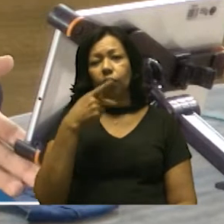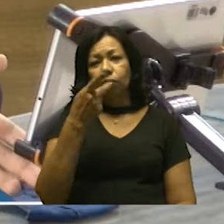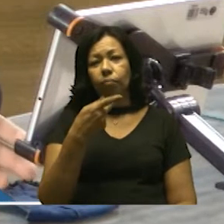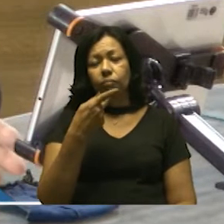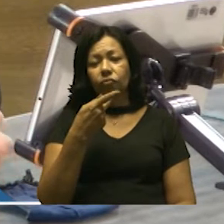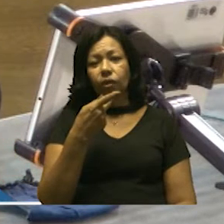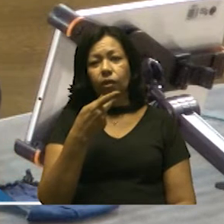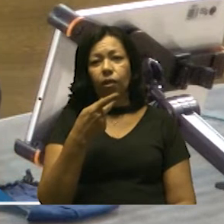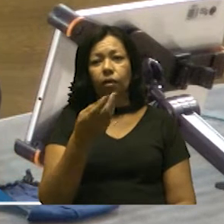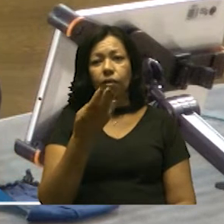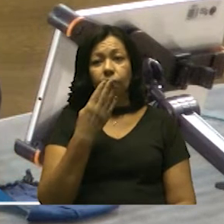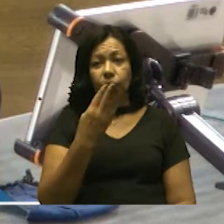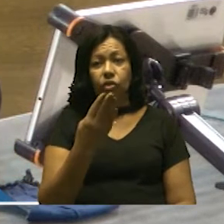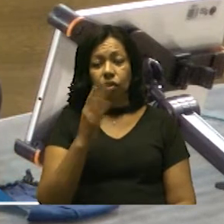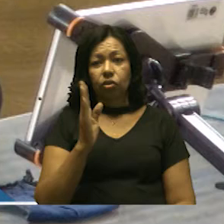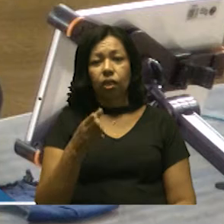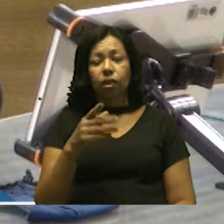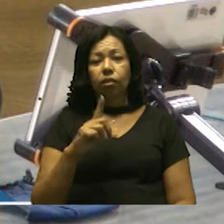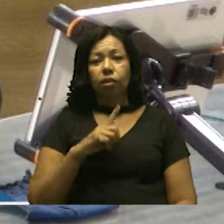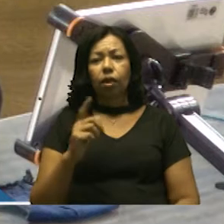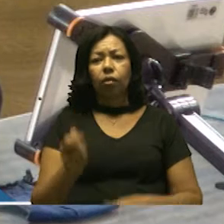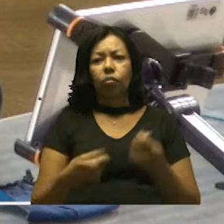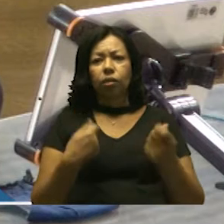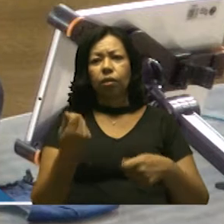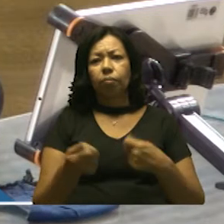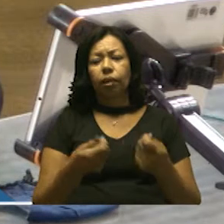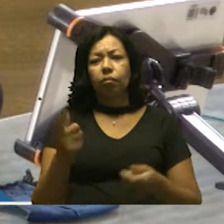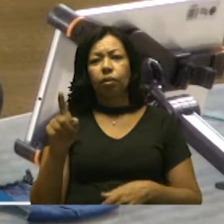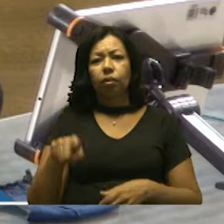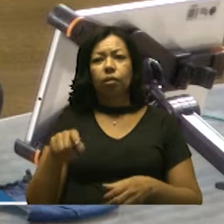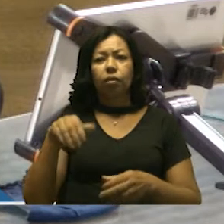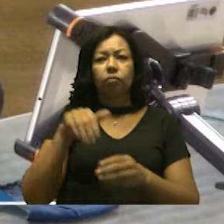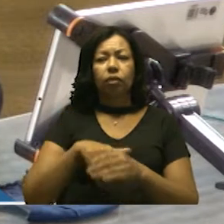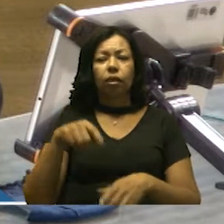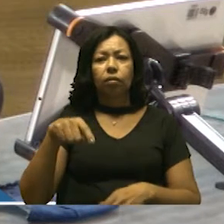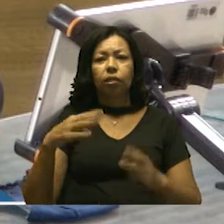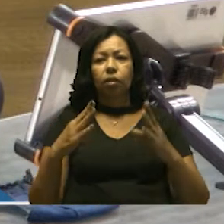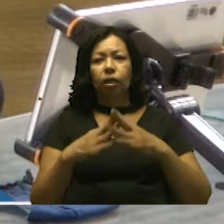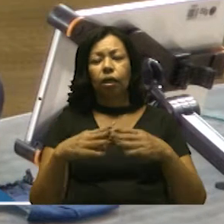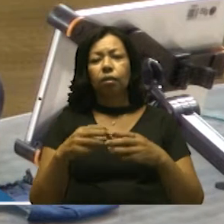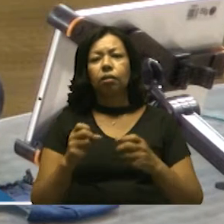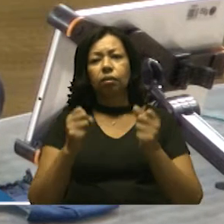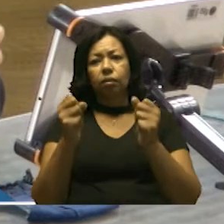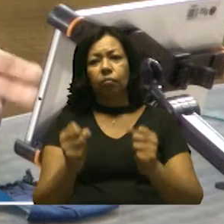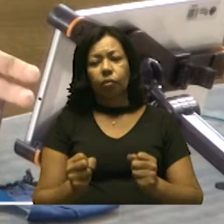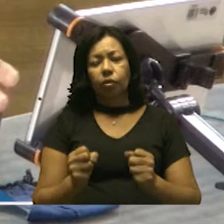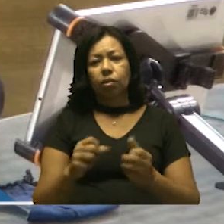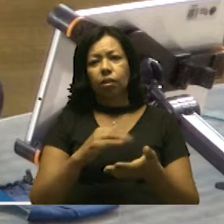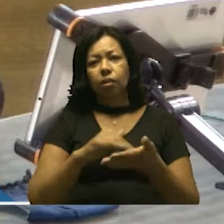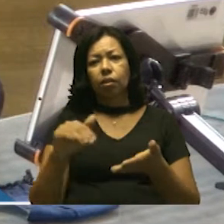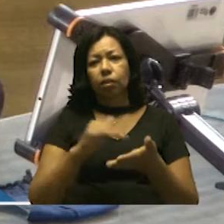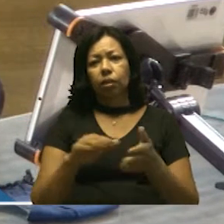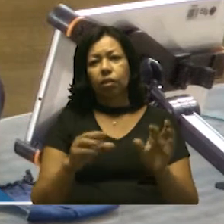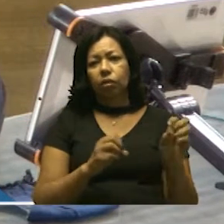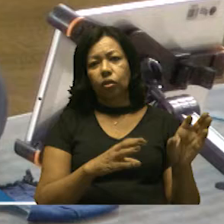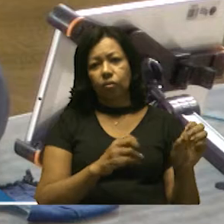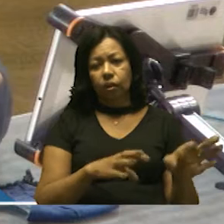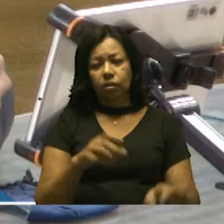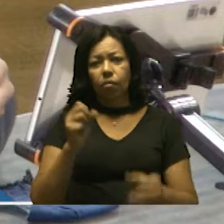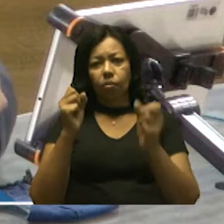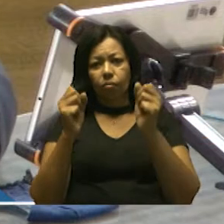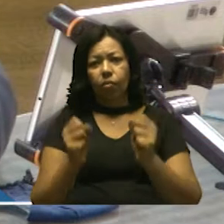anteriormente? Já que se tem um orçamento, senhor presidente, a ser votado nessa casa, que se possa, a Secretaria de Educação,